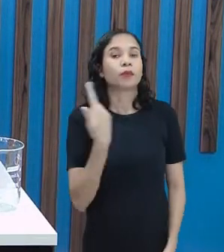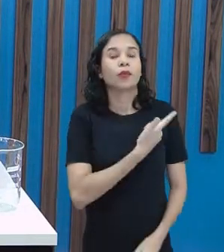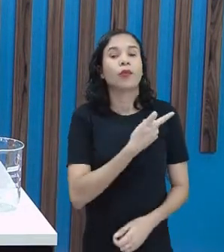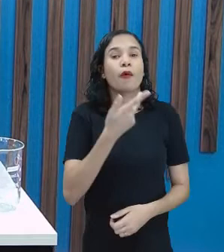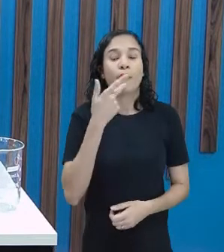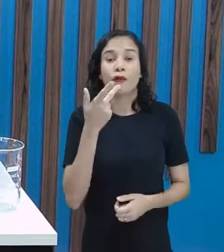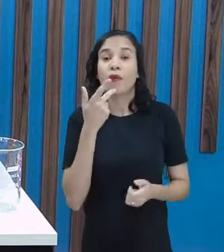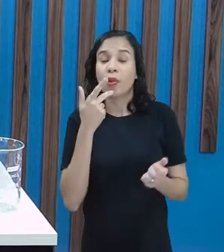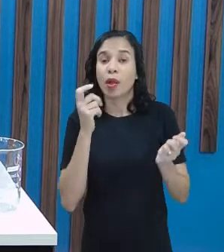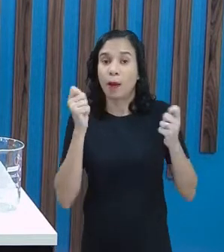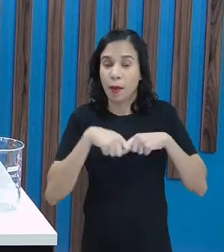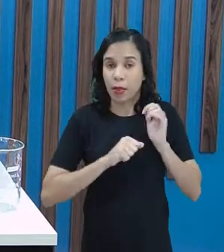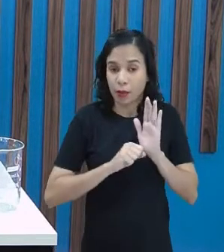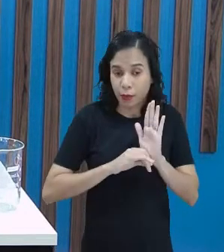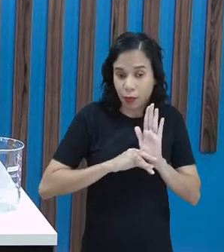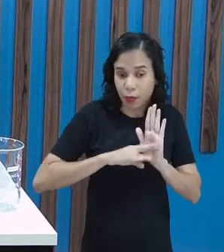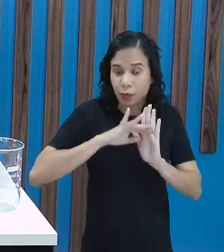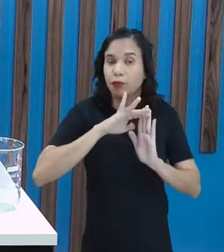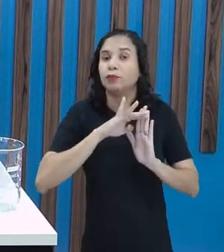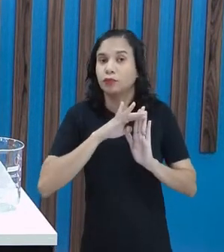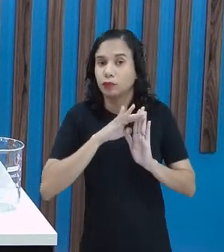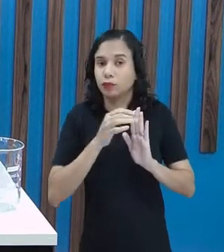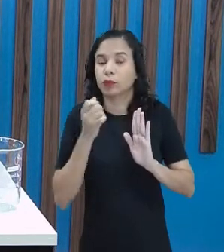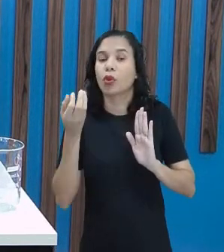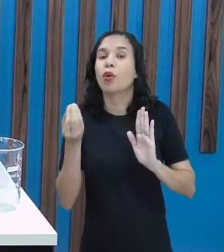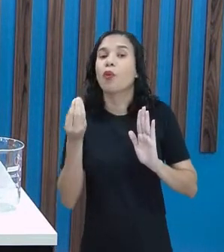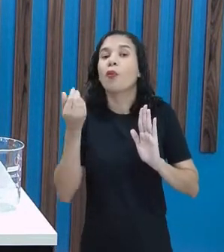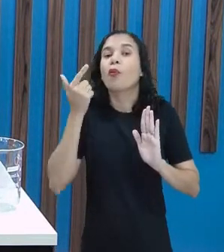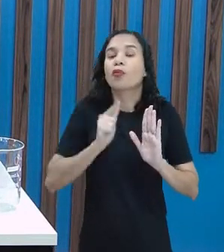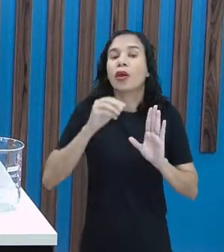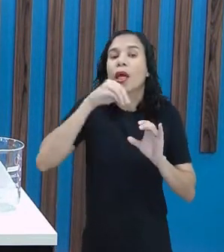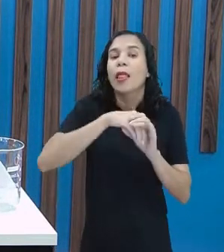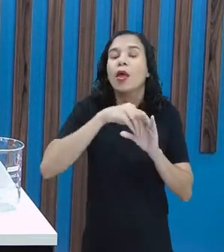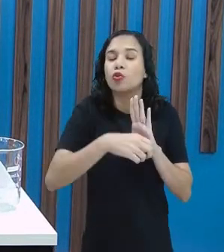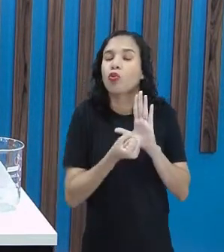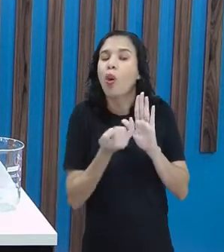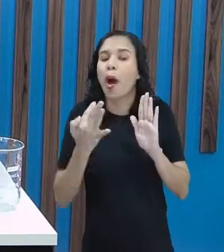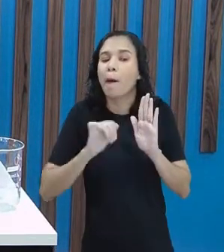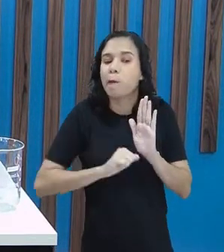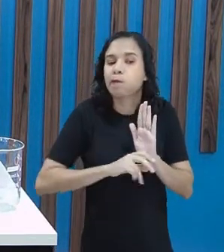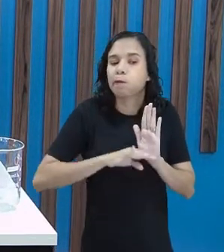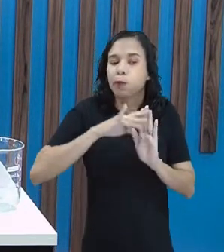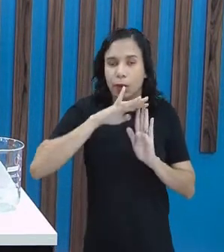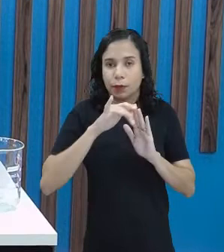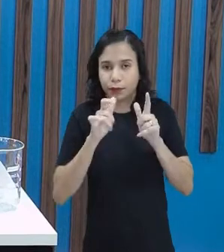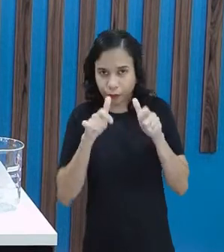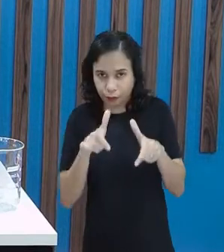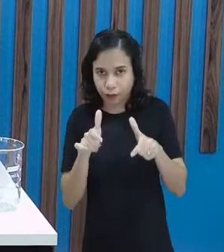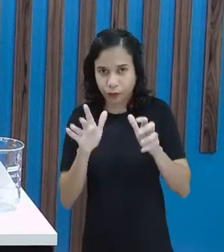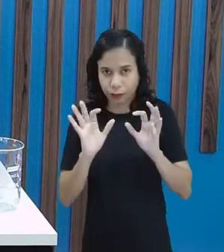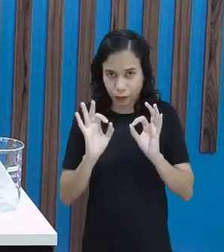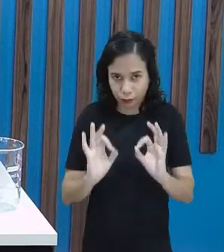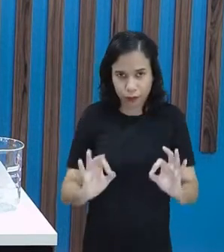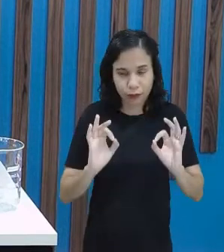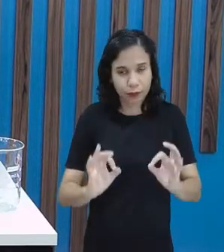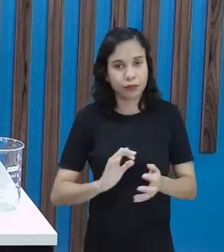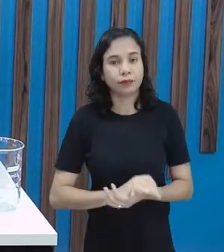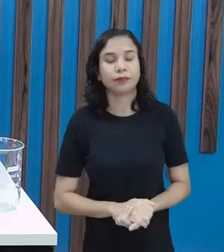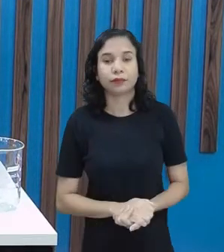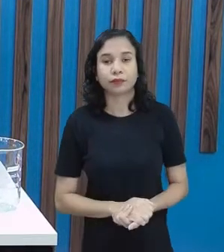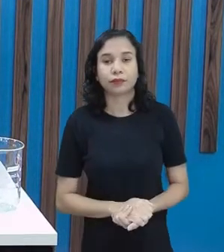capacidade, é a quantidade de líquido que tem dentro de um recipiente, tá?